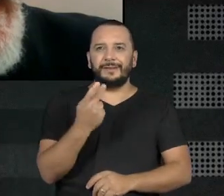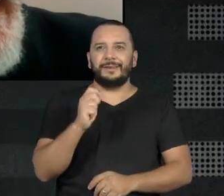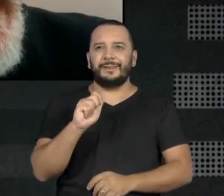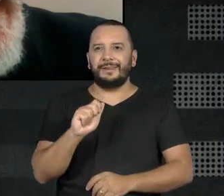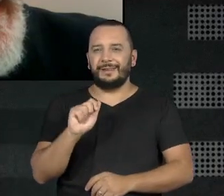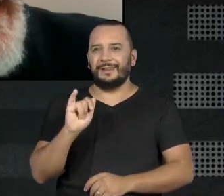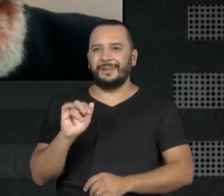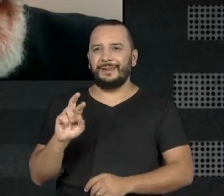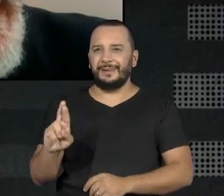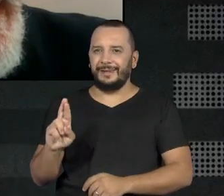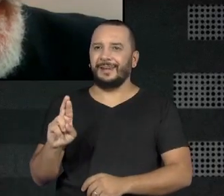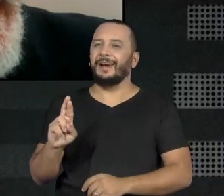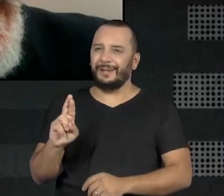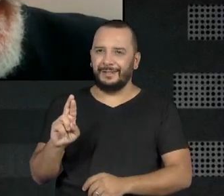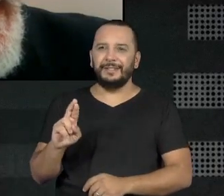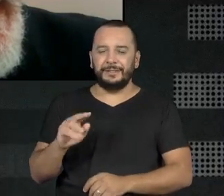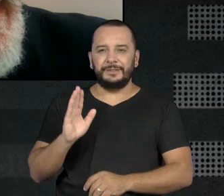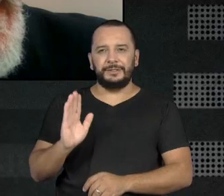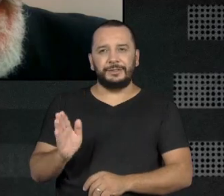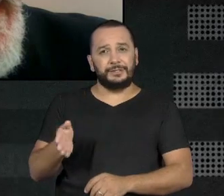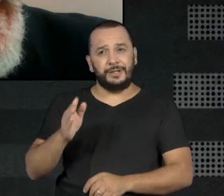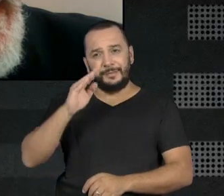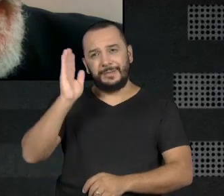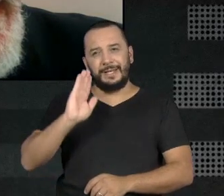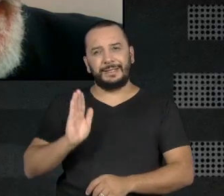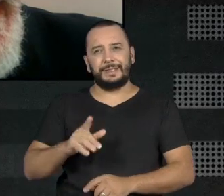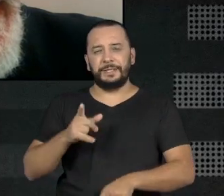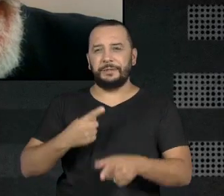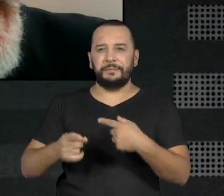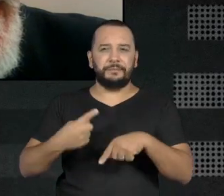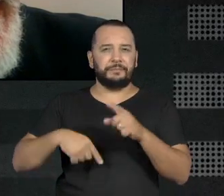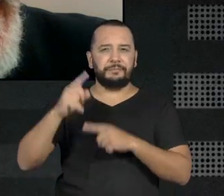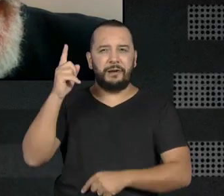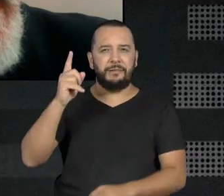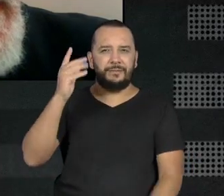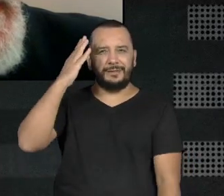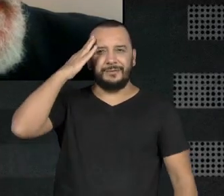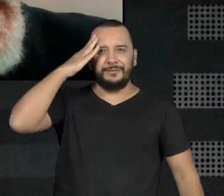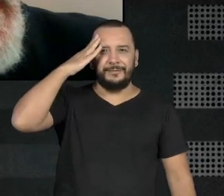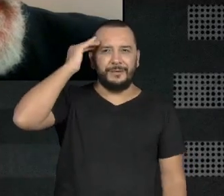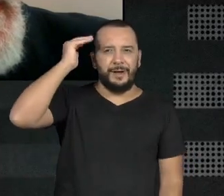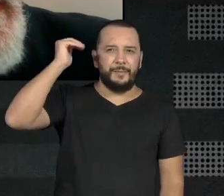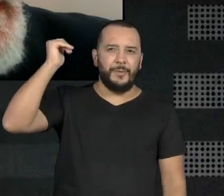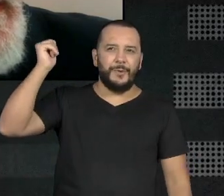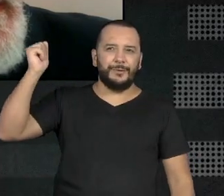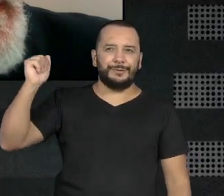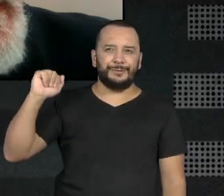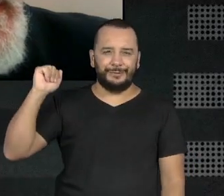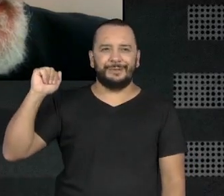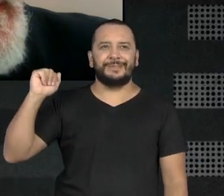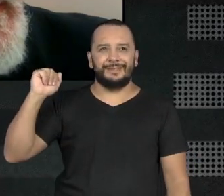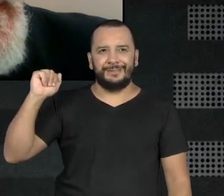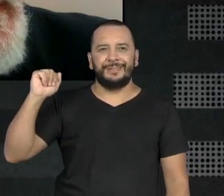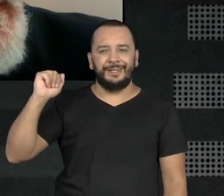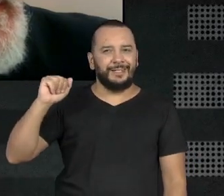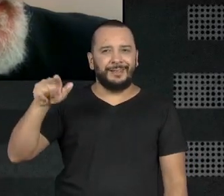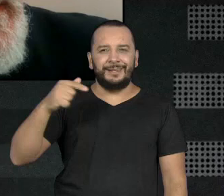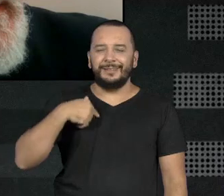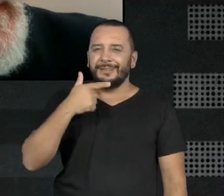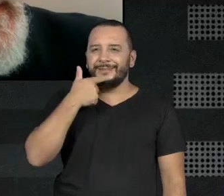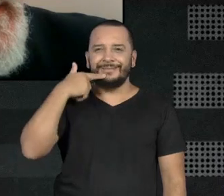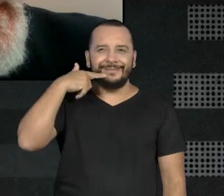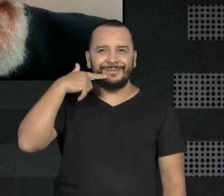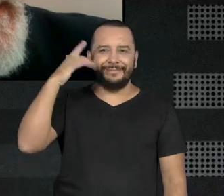revolucionou esse país. Sucesso total. E a graça, a competência, a